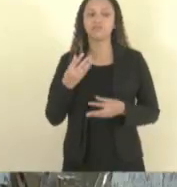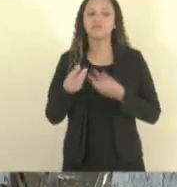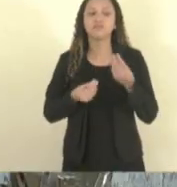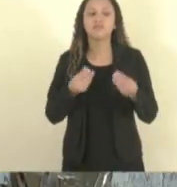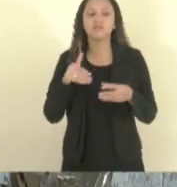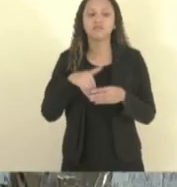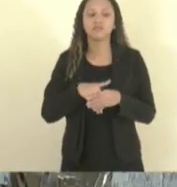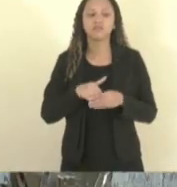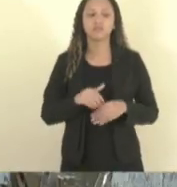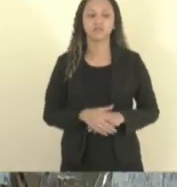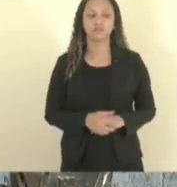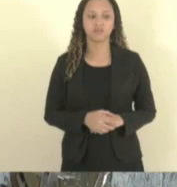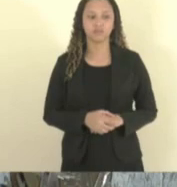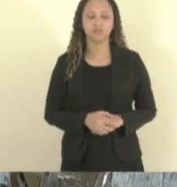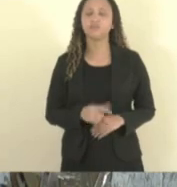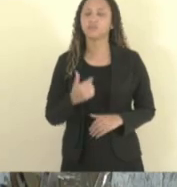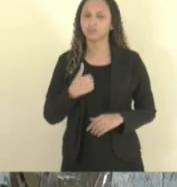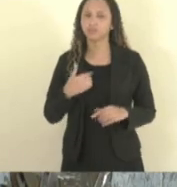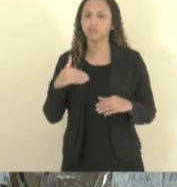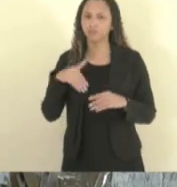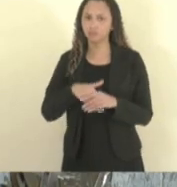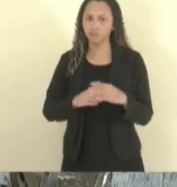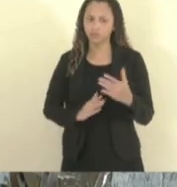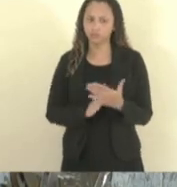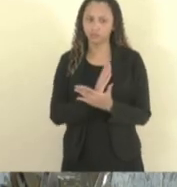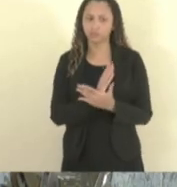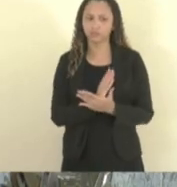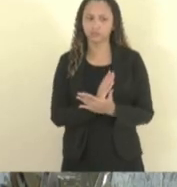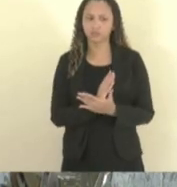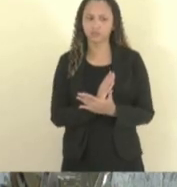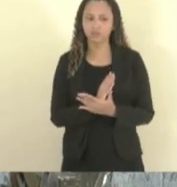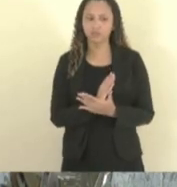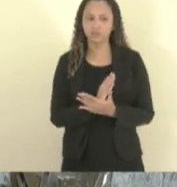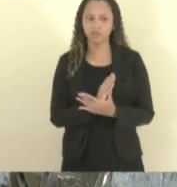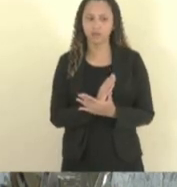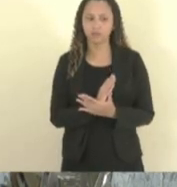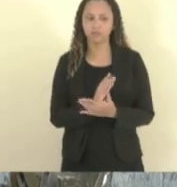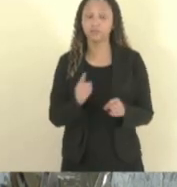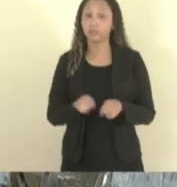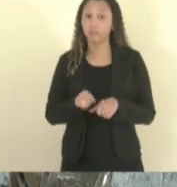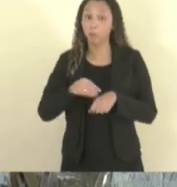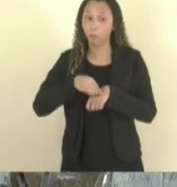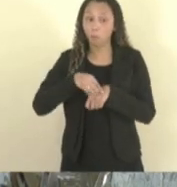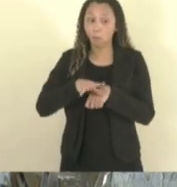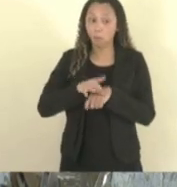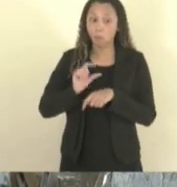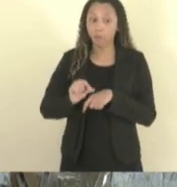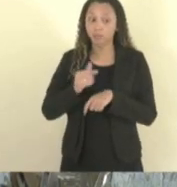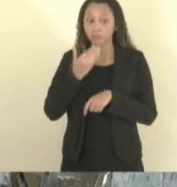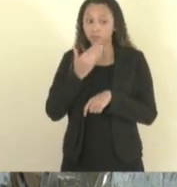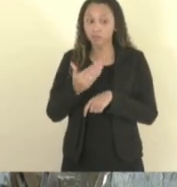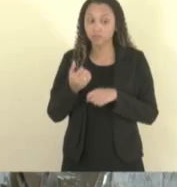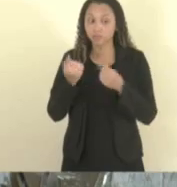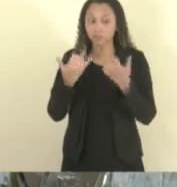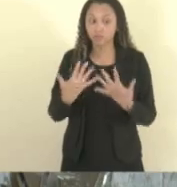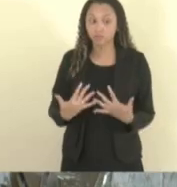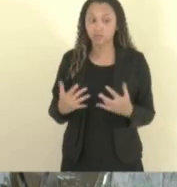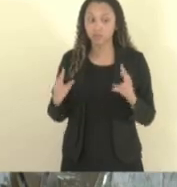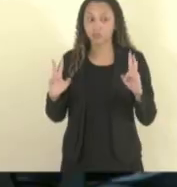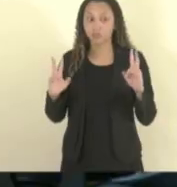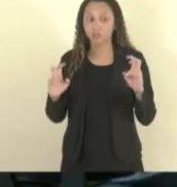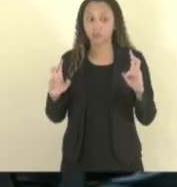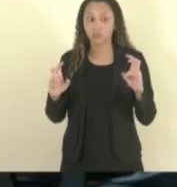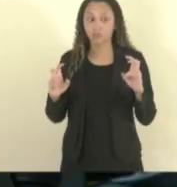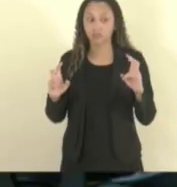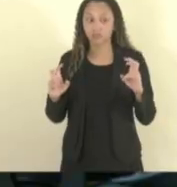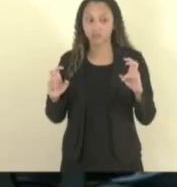Vou... Pela aprovação e... Eu recebi uma sugestão aqui de esclarecer o que seria a pedagogia da alternância.